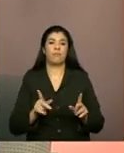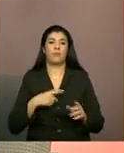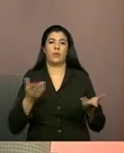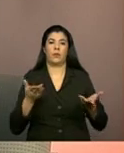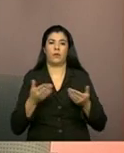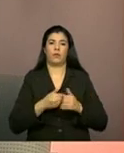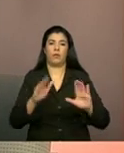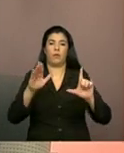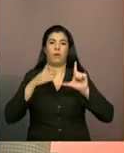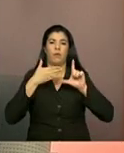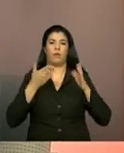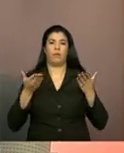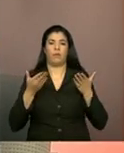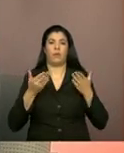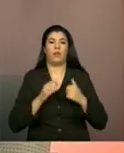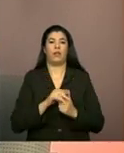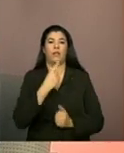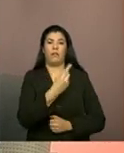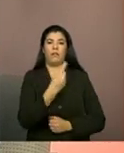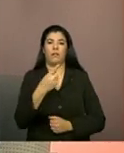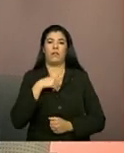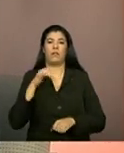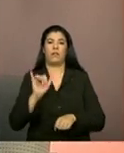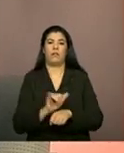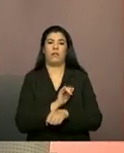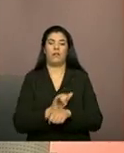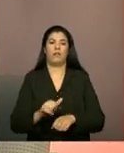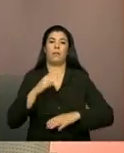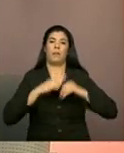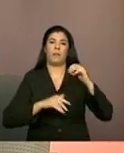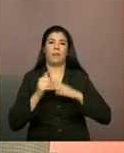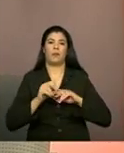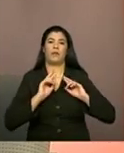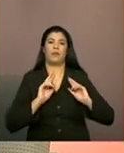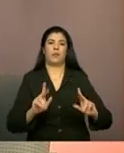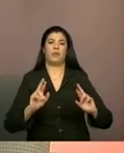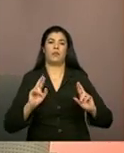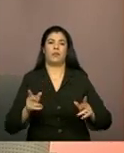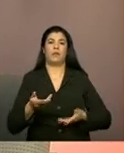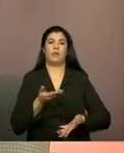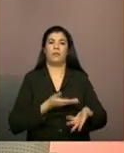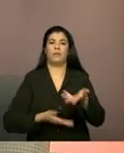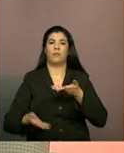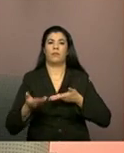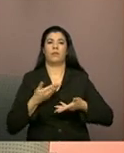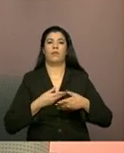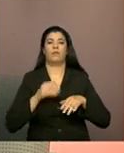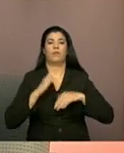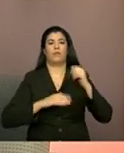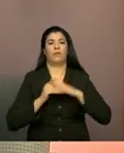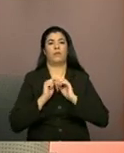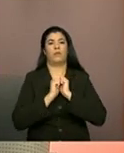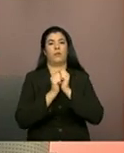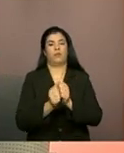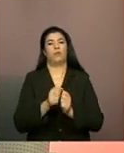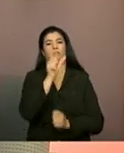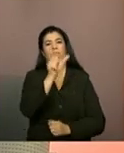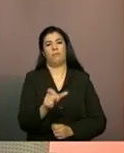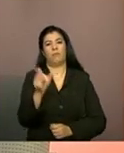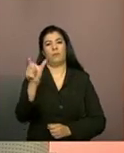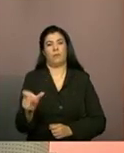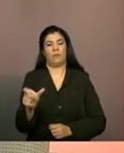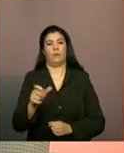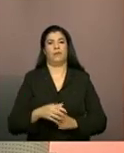nessa teleconferência, cada um tem estratégias e maneiras de disponibilizar, de operacionalizar suas ações